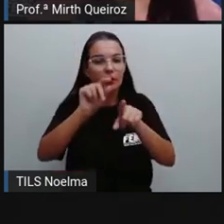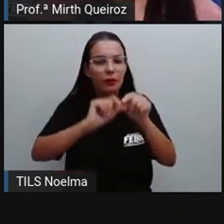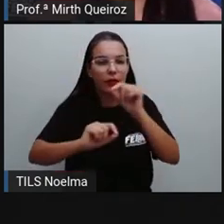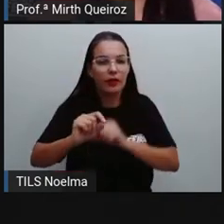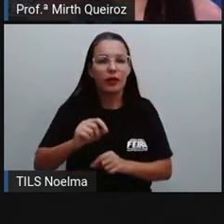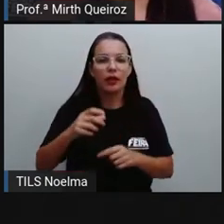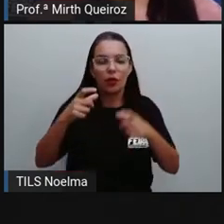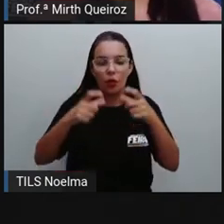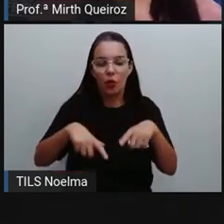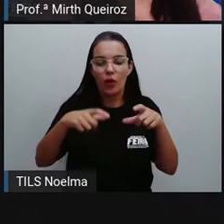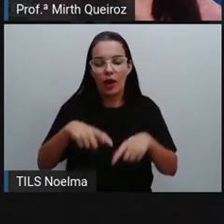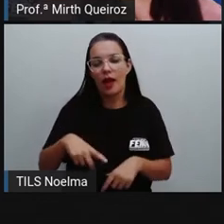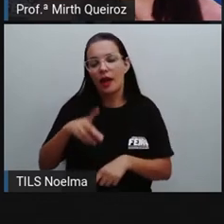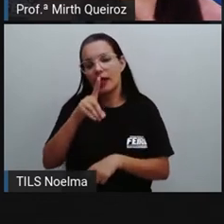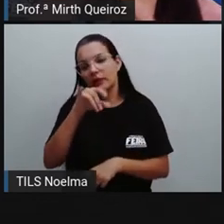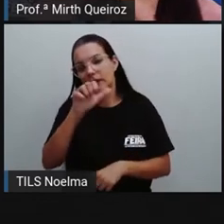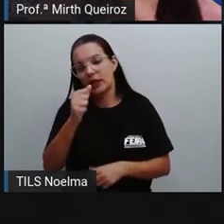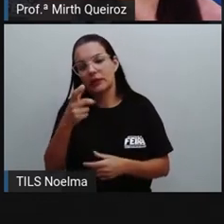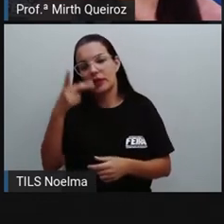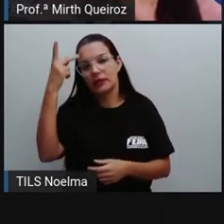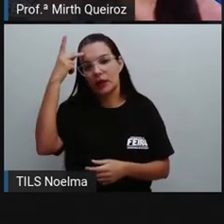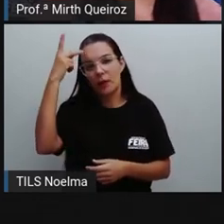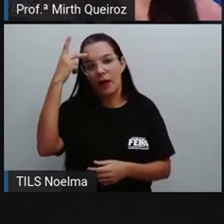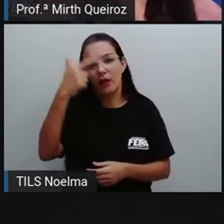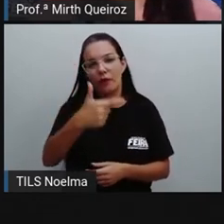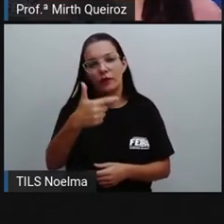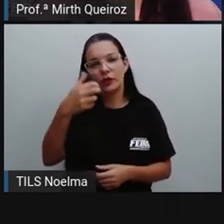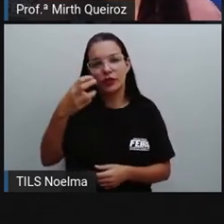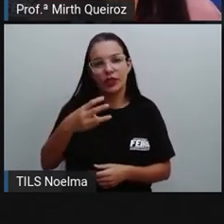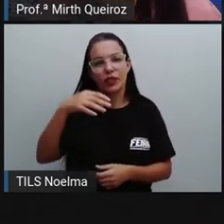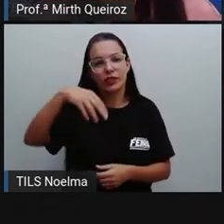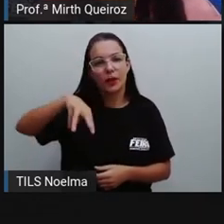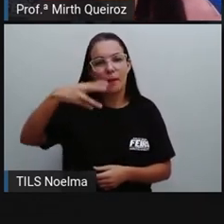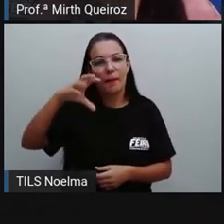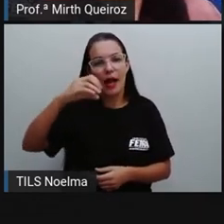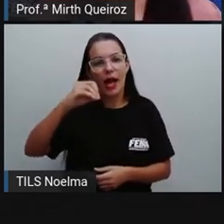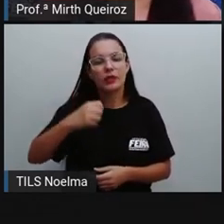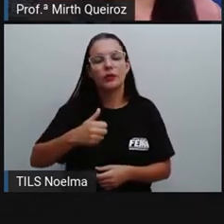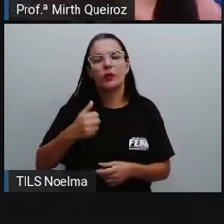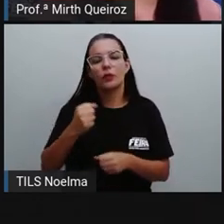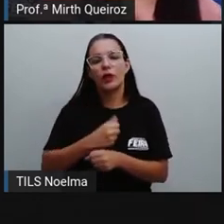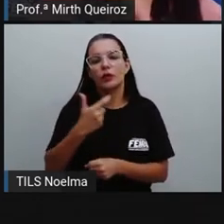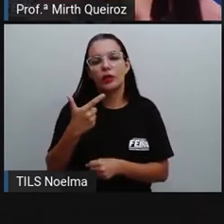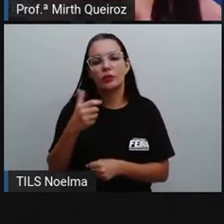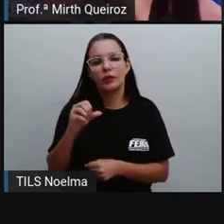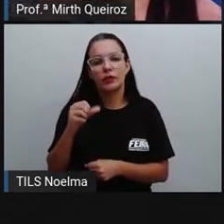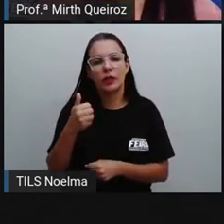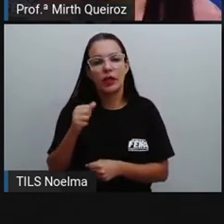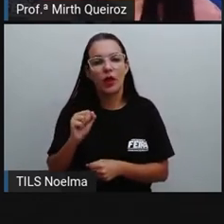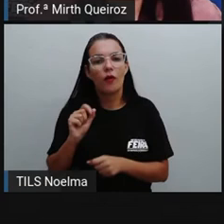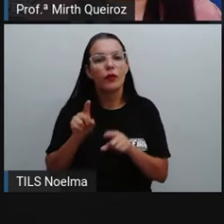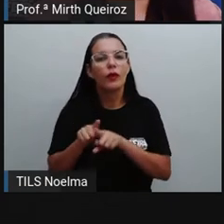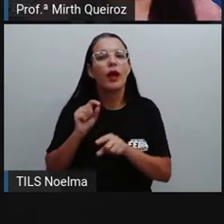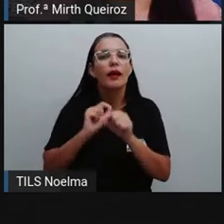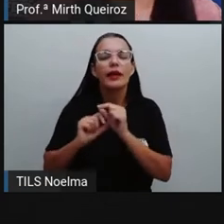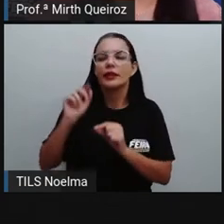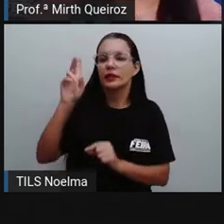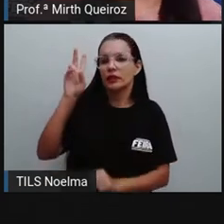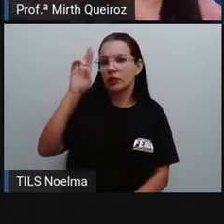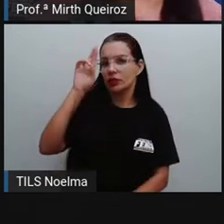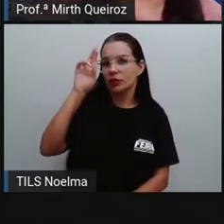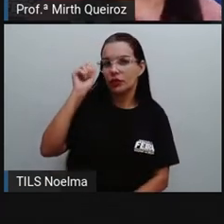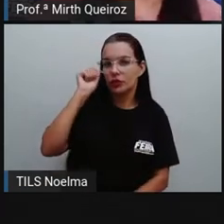23 de março de 2019. Logo após, nós temos um vocativo, Senhora Alice de Sá, né?